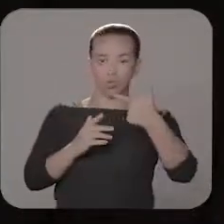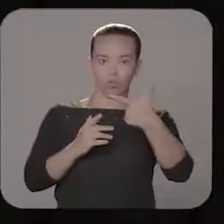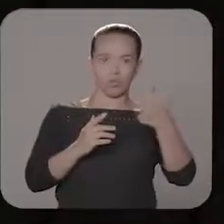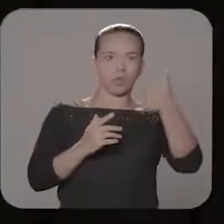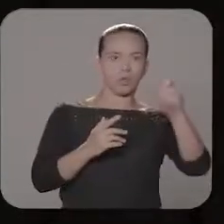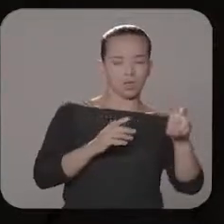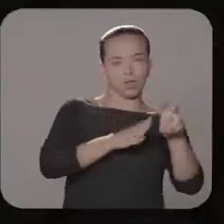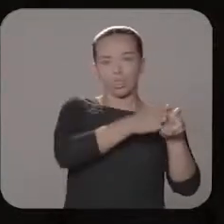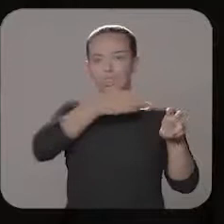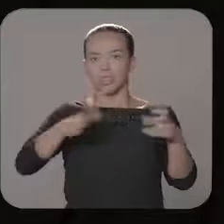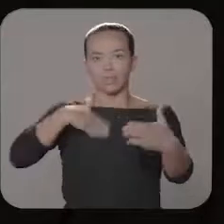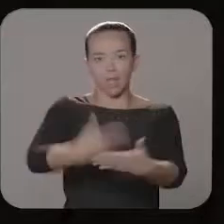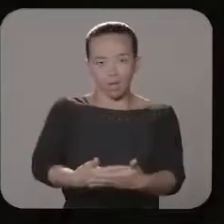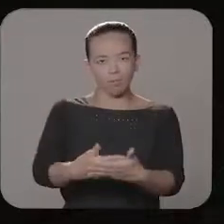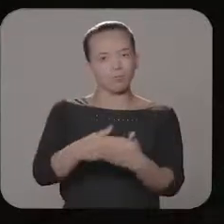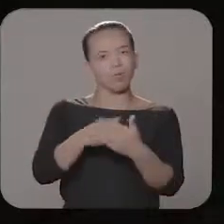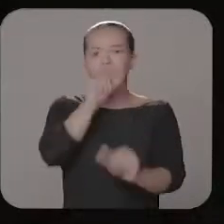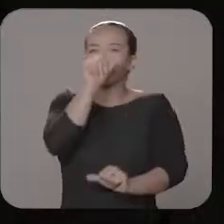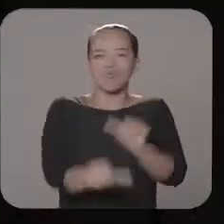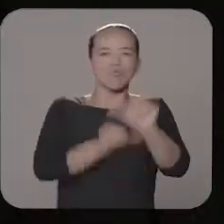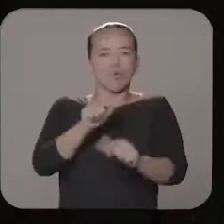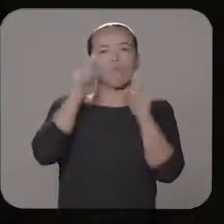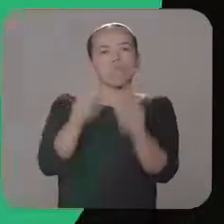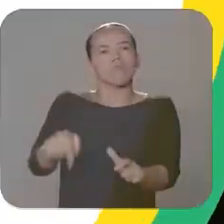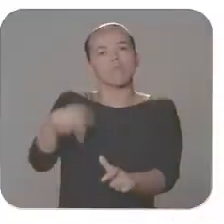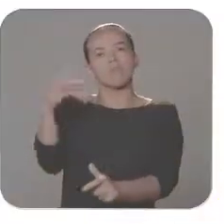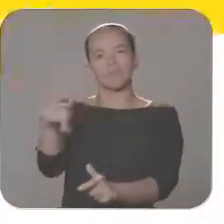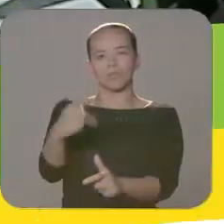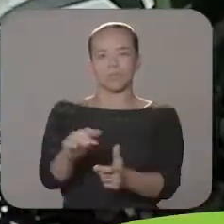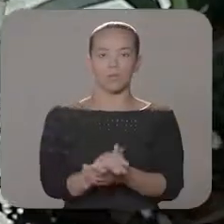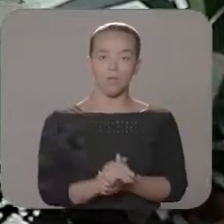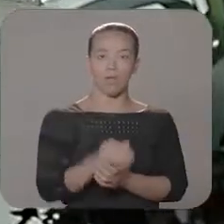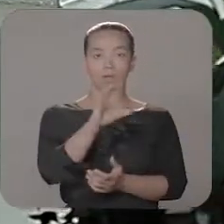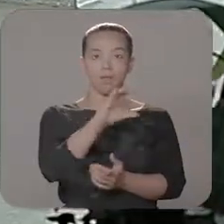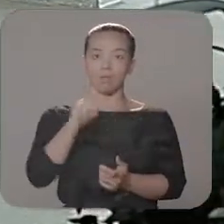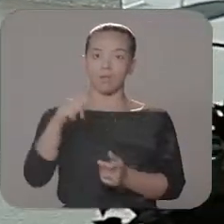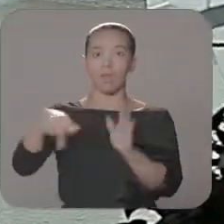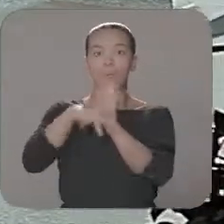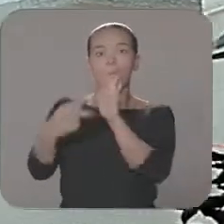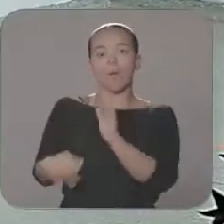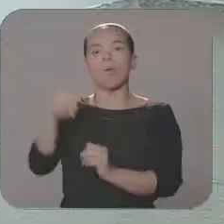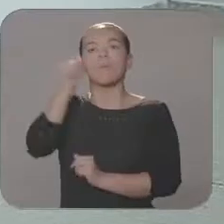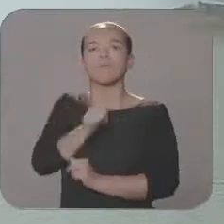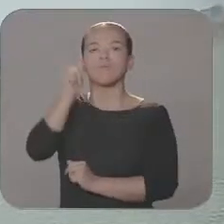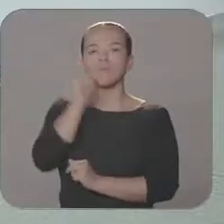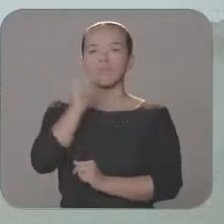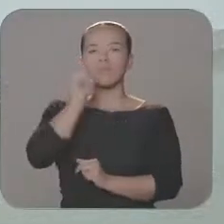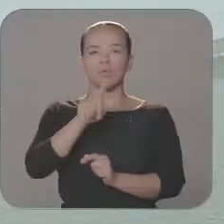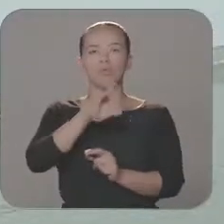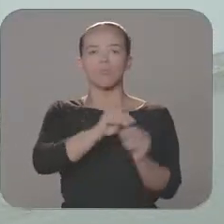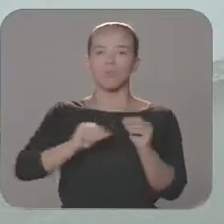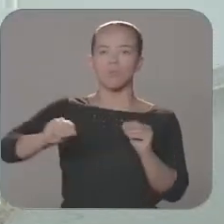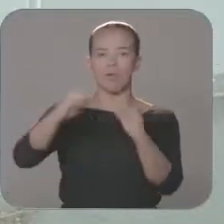2015 para cá, revolucionou o centro de operações de Ponta Porã. Em Campo Grande, a Delegacia Especializada de Atendimento à Mulher